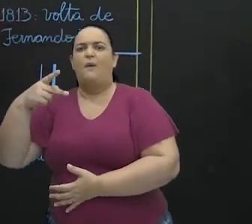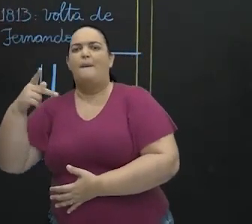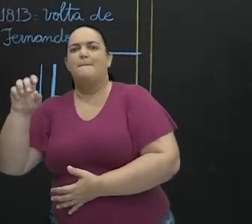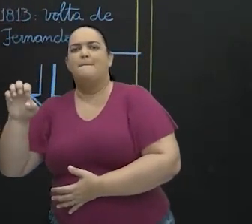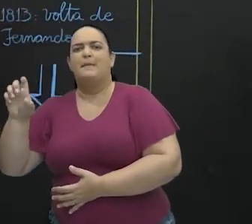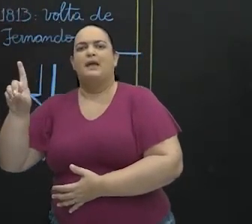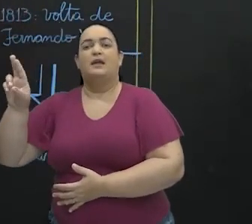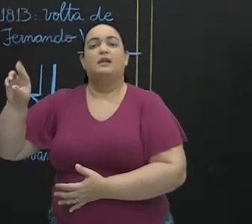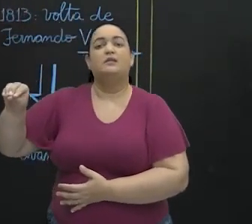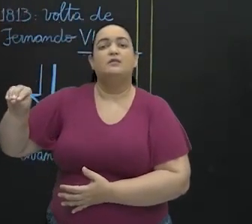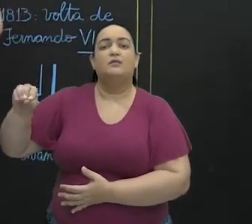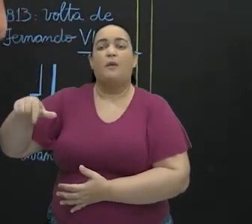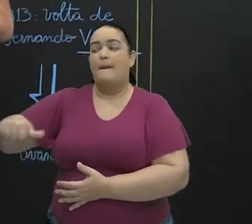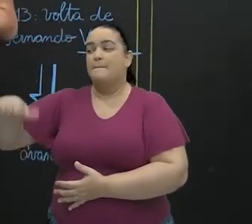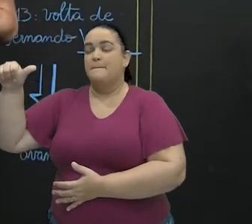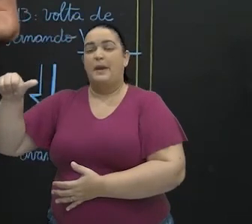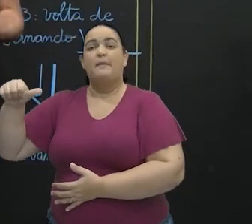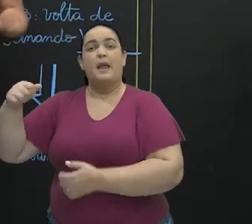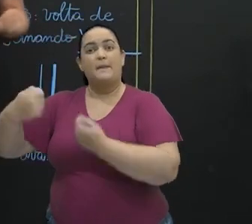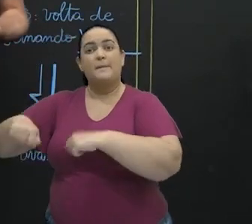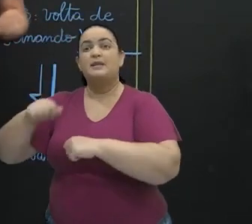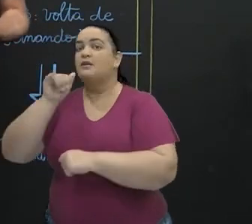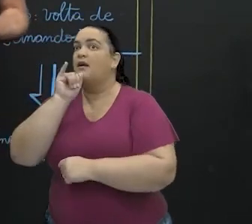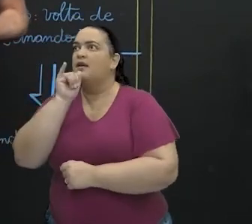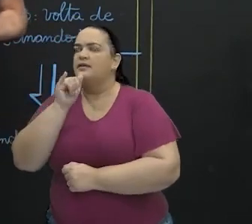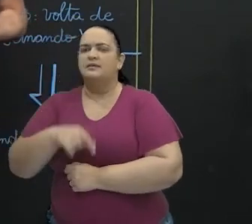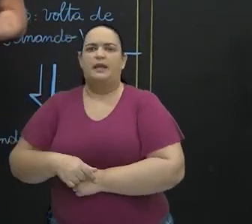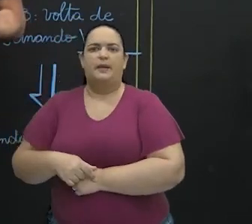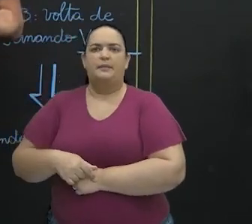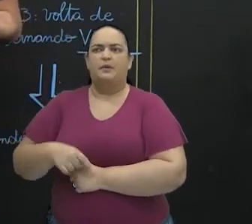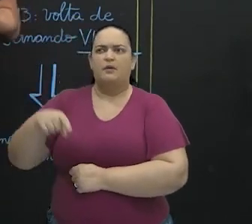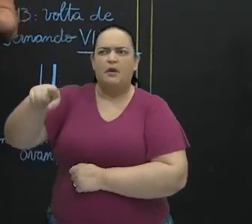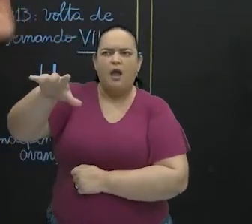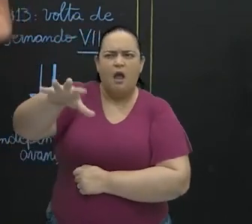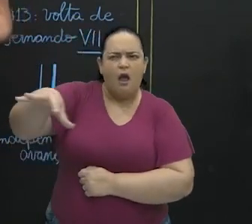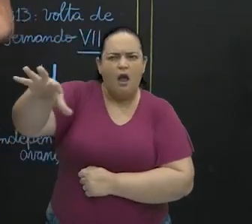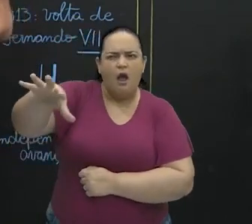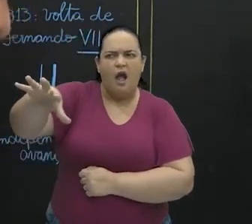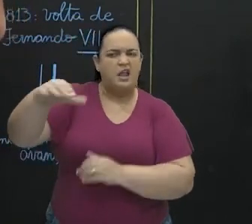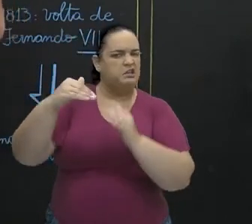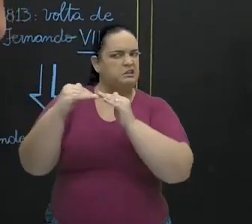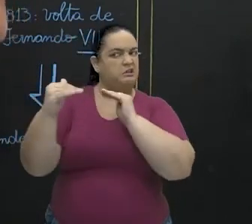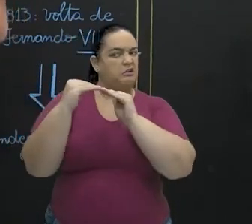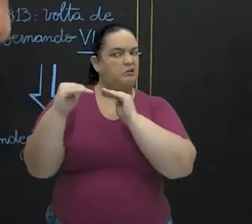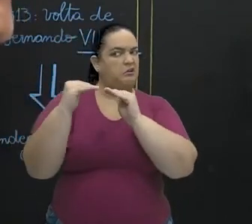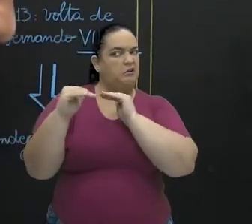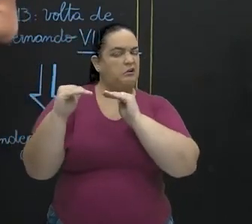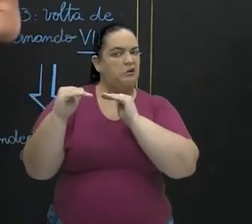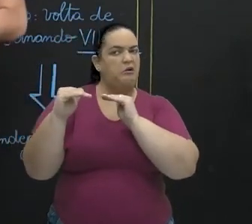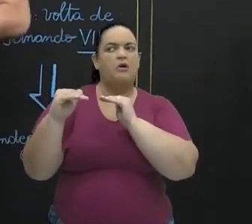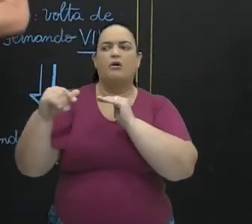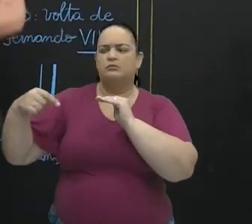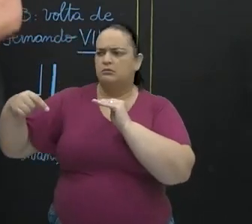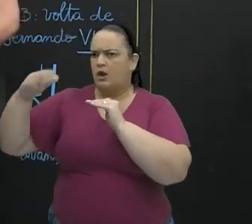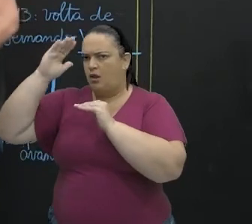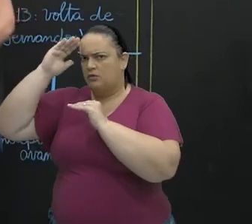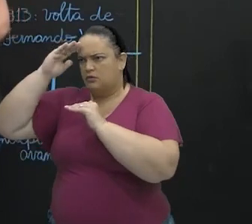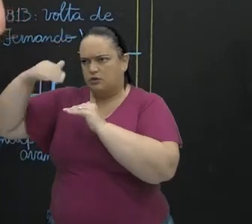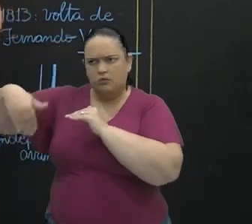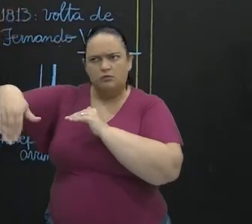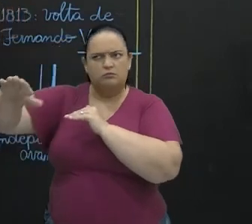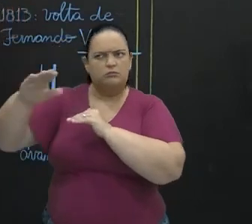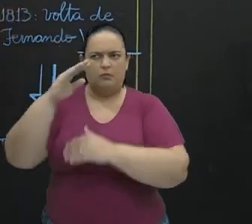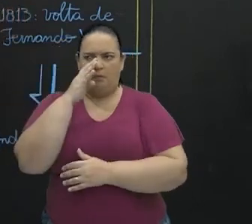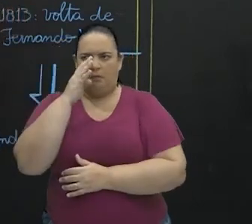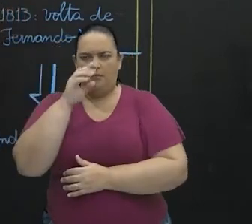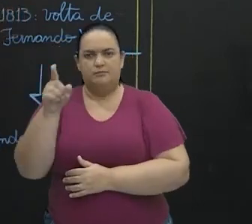mas também do ponto de vista prático, mandando tropas militares para áreas que discordassem da sua autoridade. É isso,